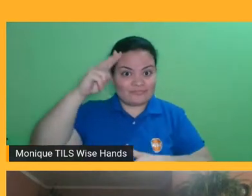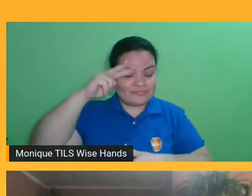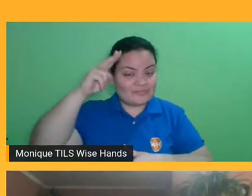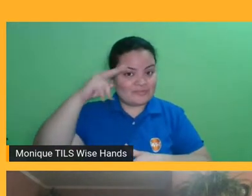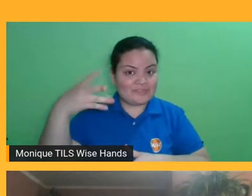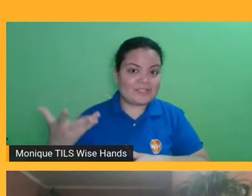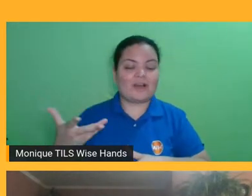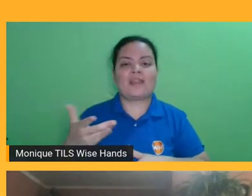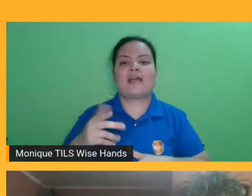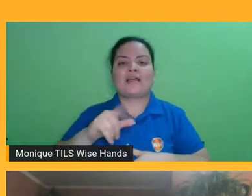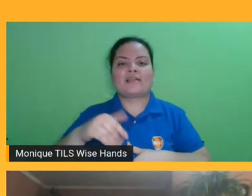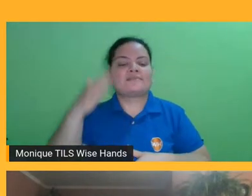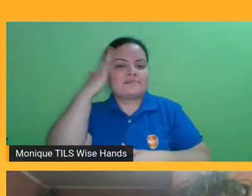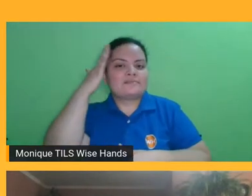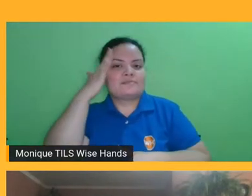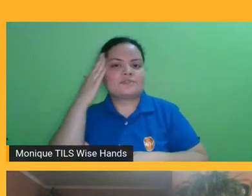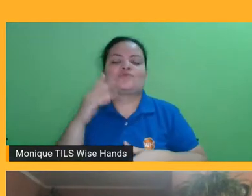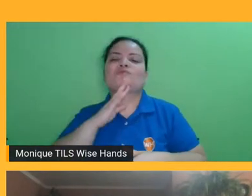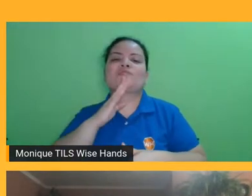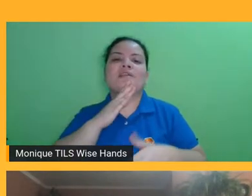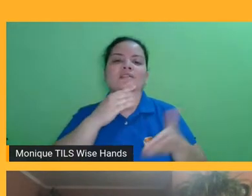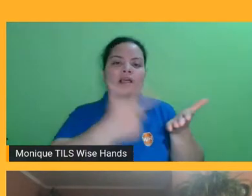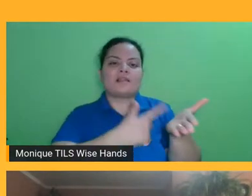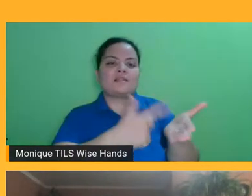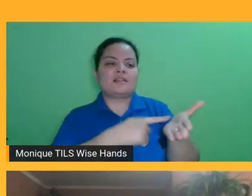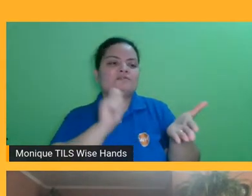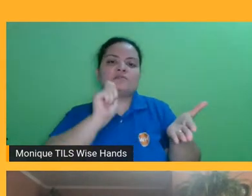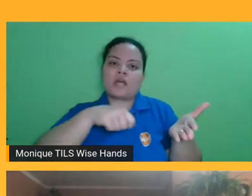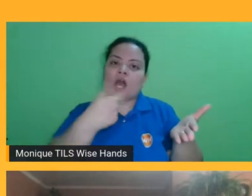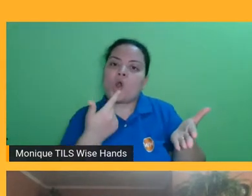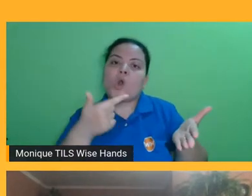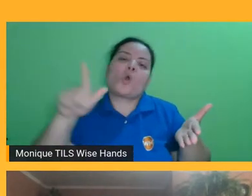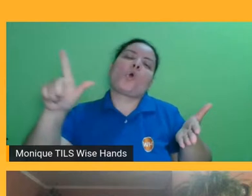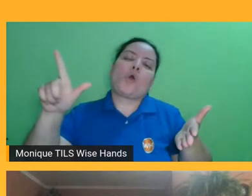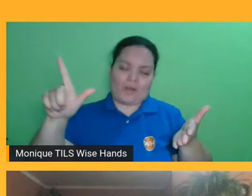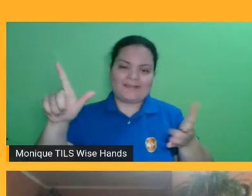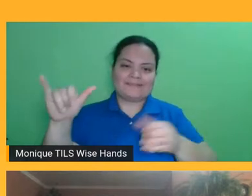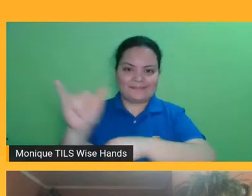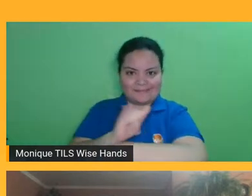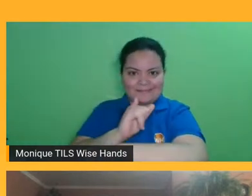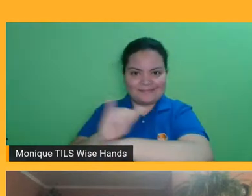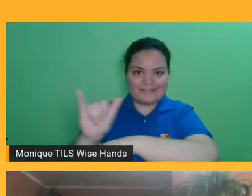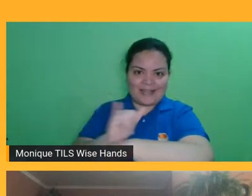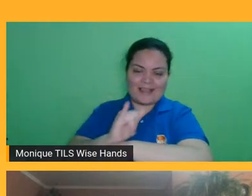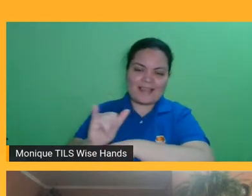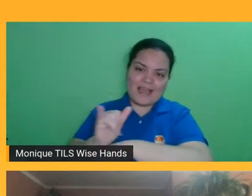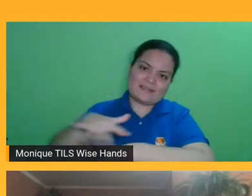ela quer ficar dentro do universo daquele livro por muito tempo, e nisso eu acho que o digital facilita bastante.